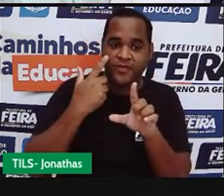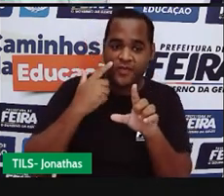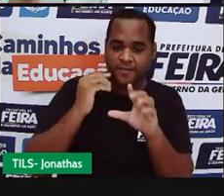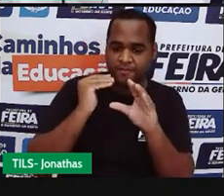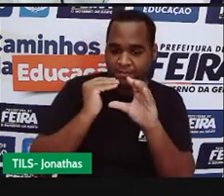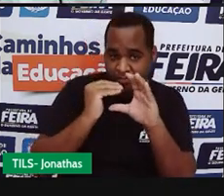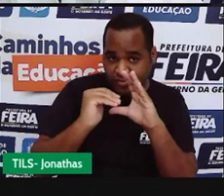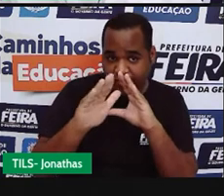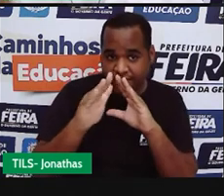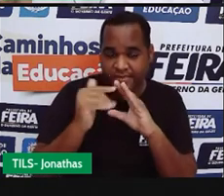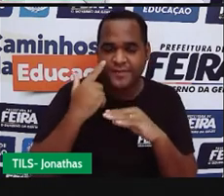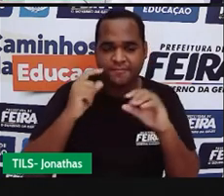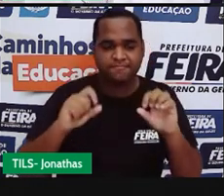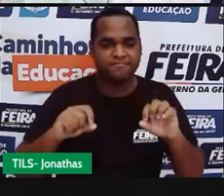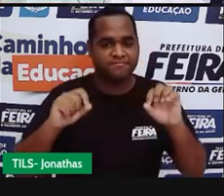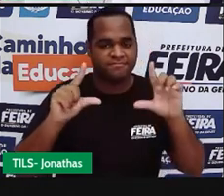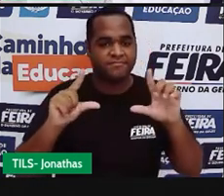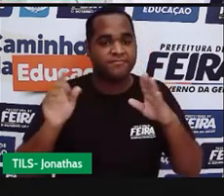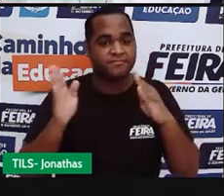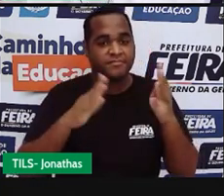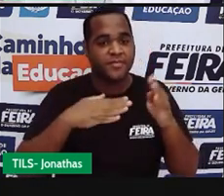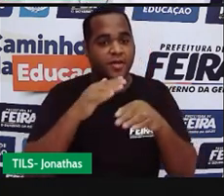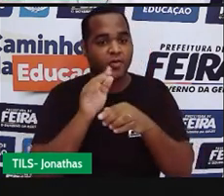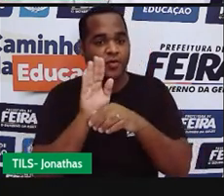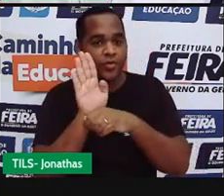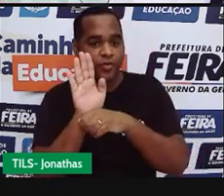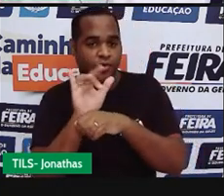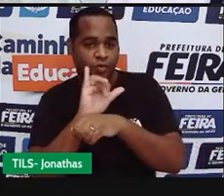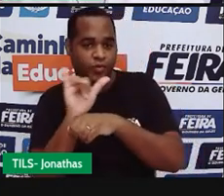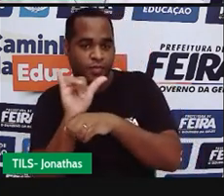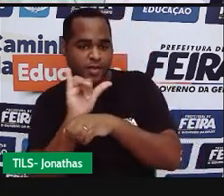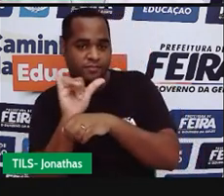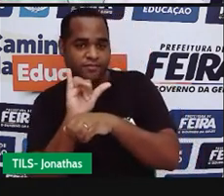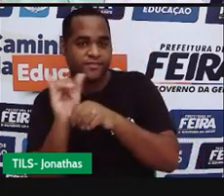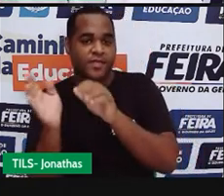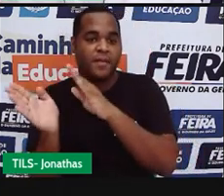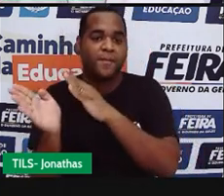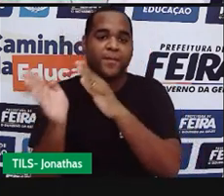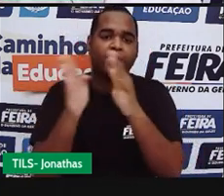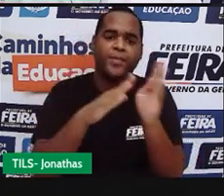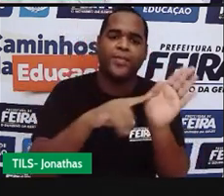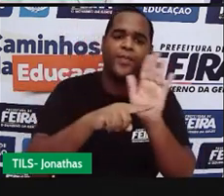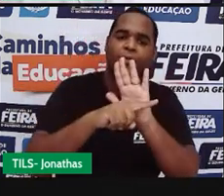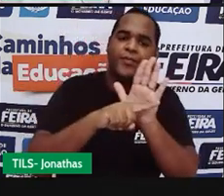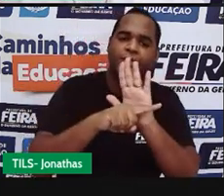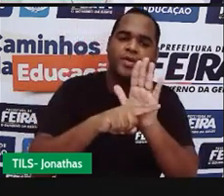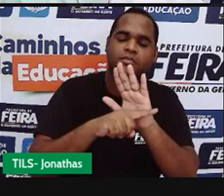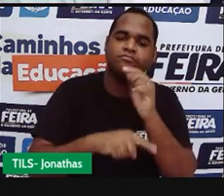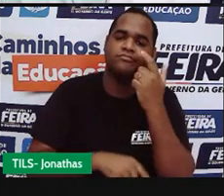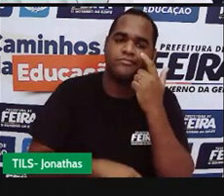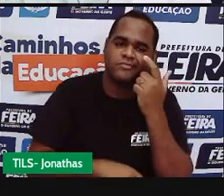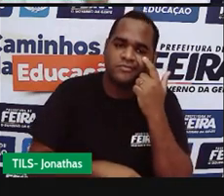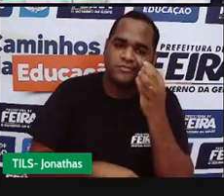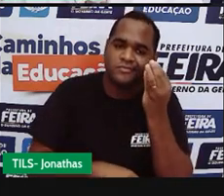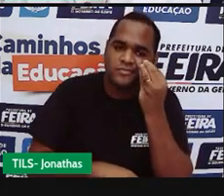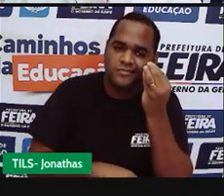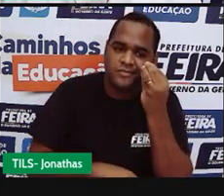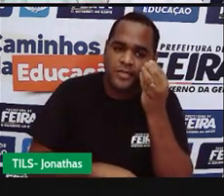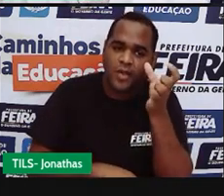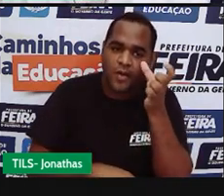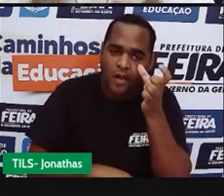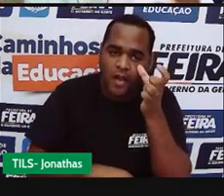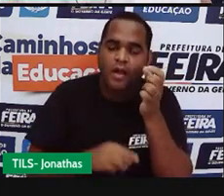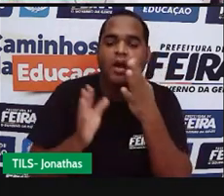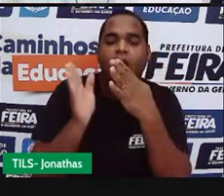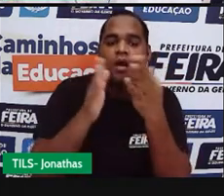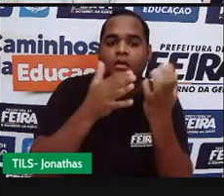link, você vai ter acesso a um vídeo muito bacana e que fala